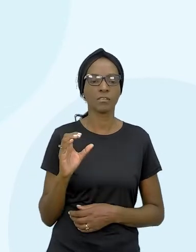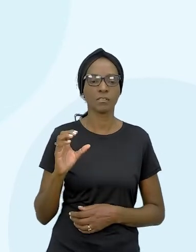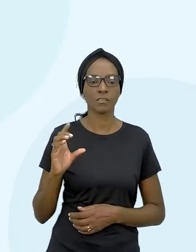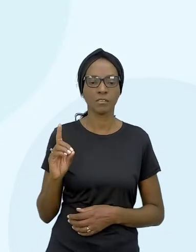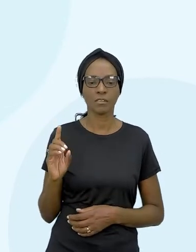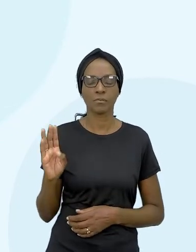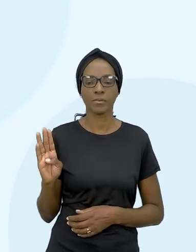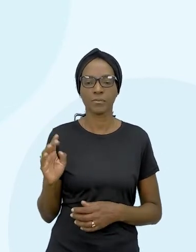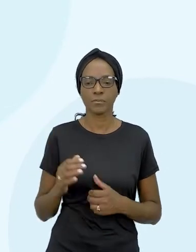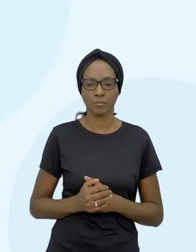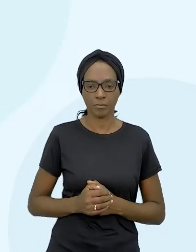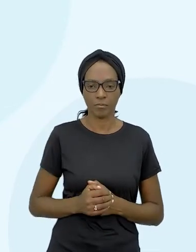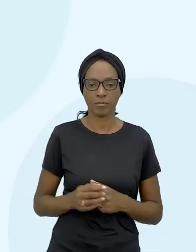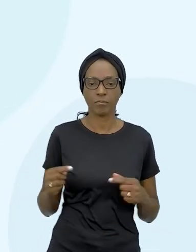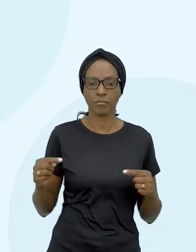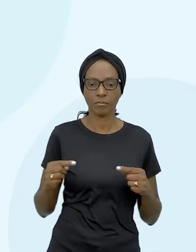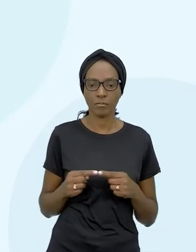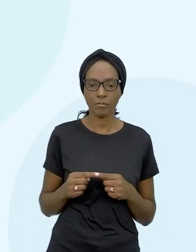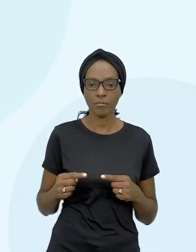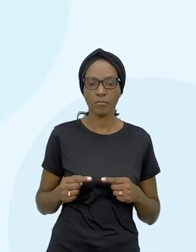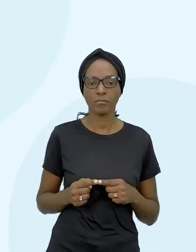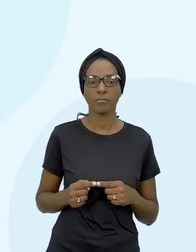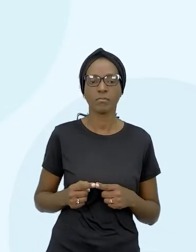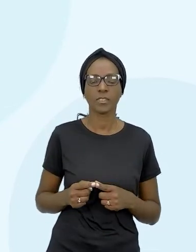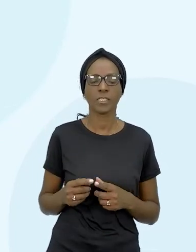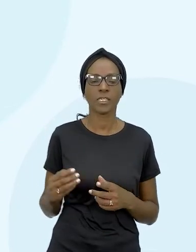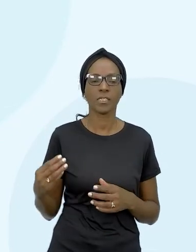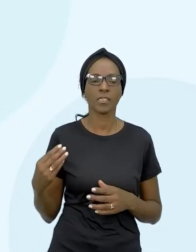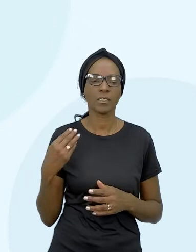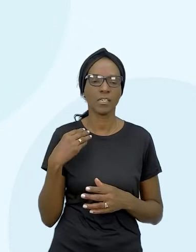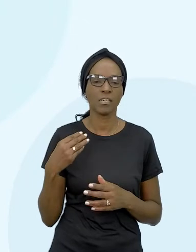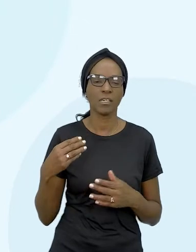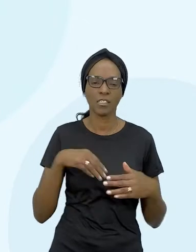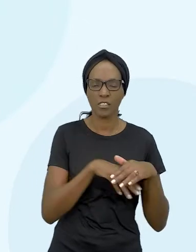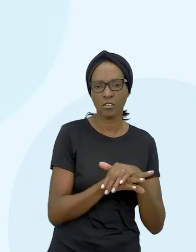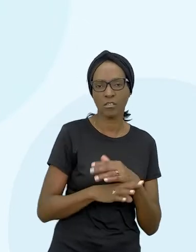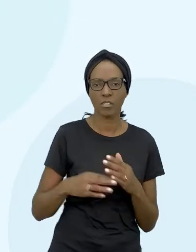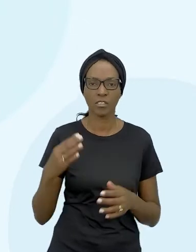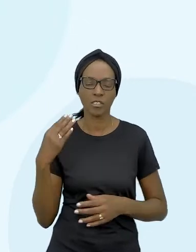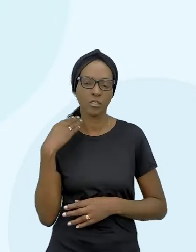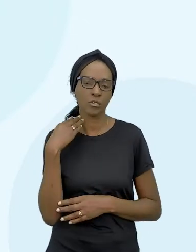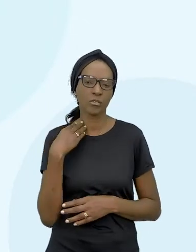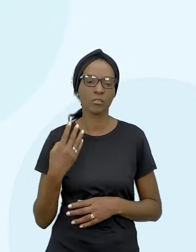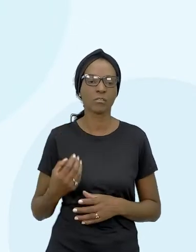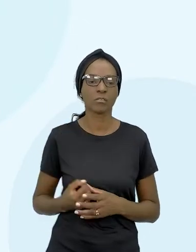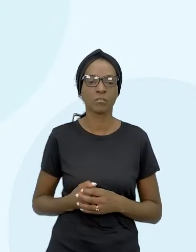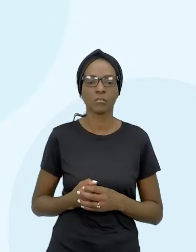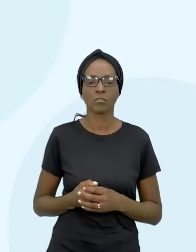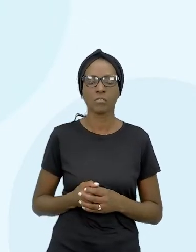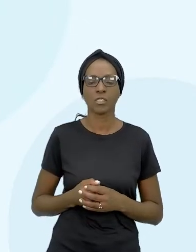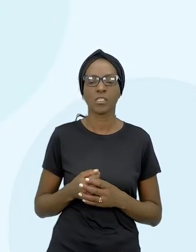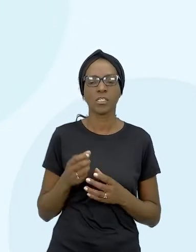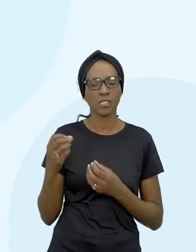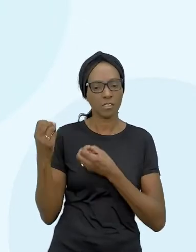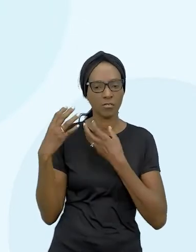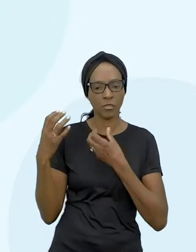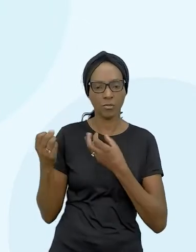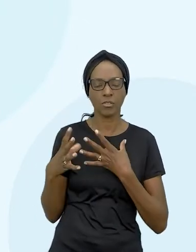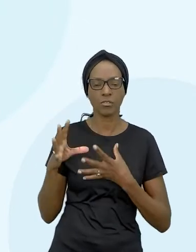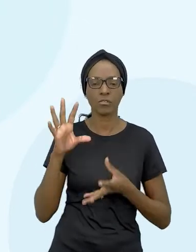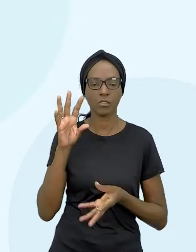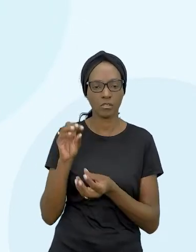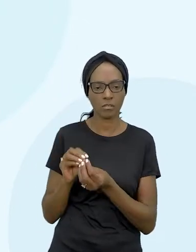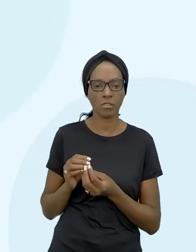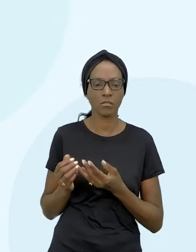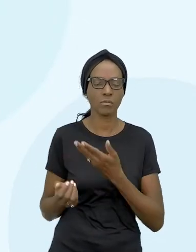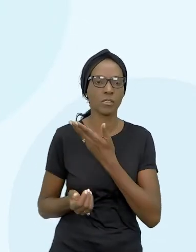CDB é o certificado de depósito bancário e as informações obtidas estão resumidas no quadro então